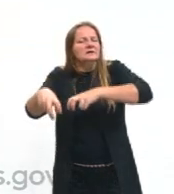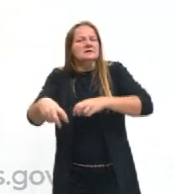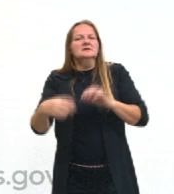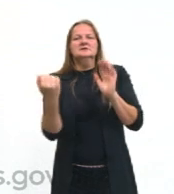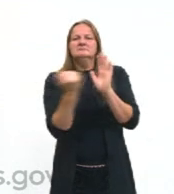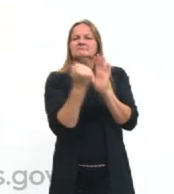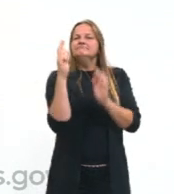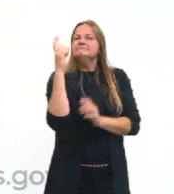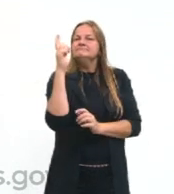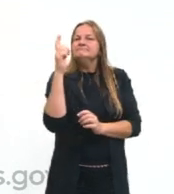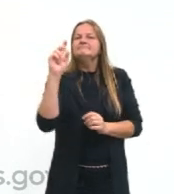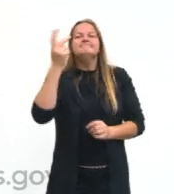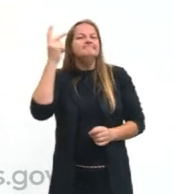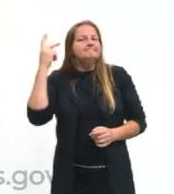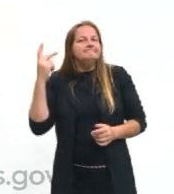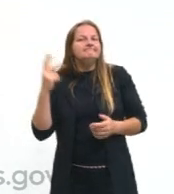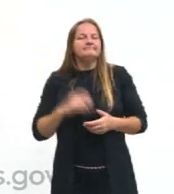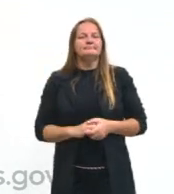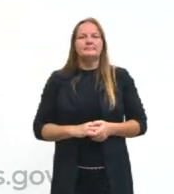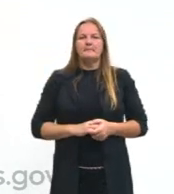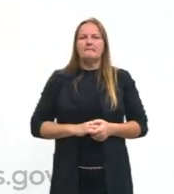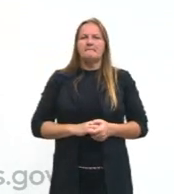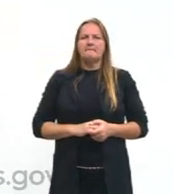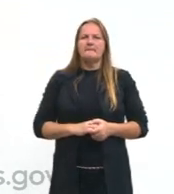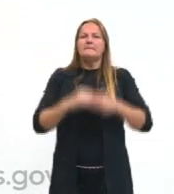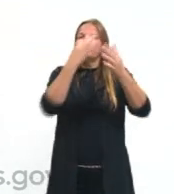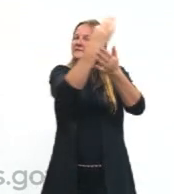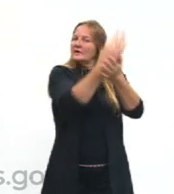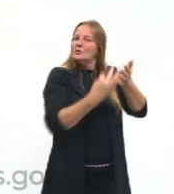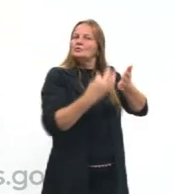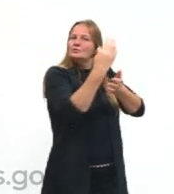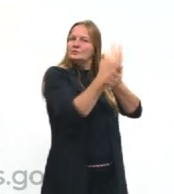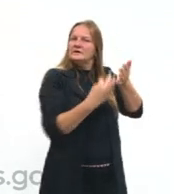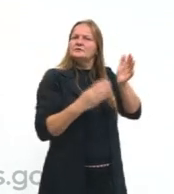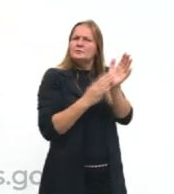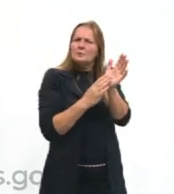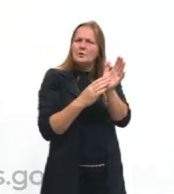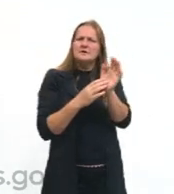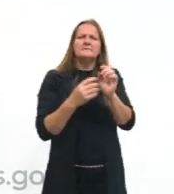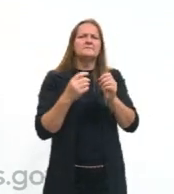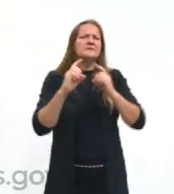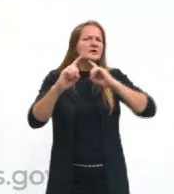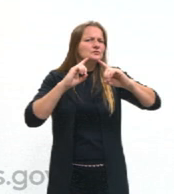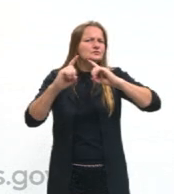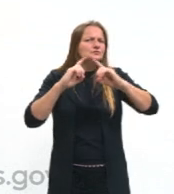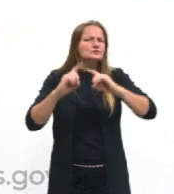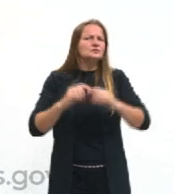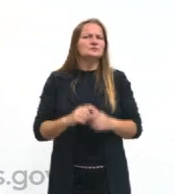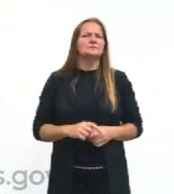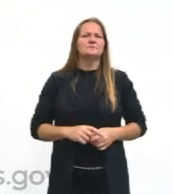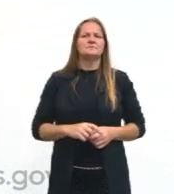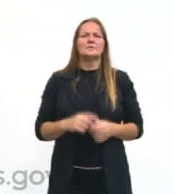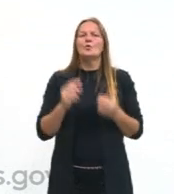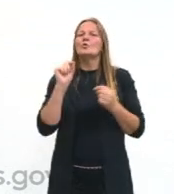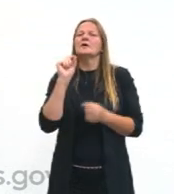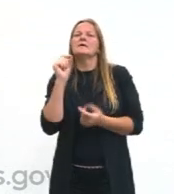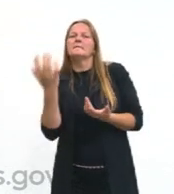geográfica e histórica, O texto propõe uma discussão sobre a ou as.